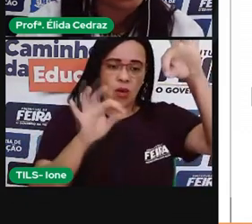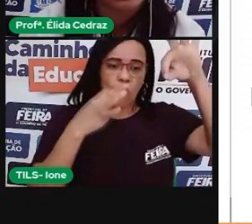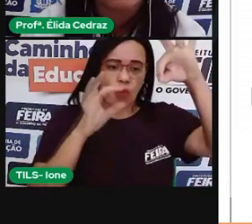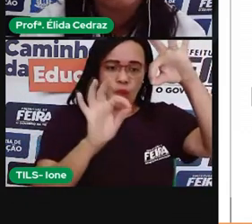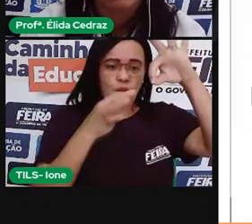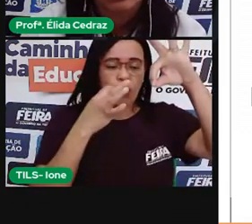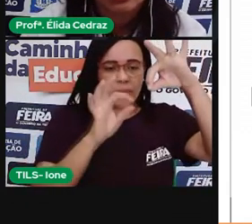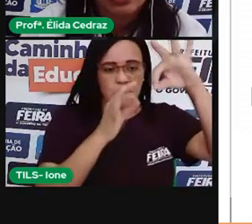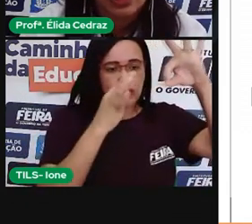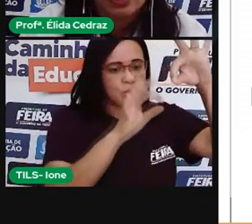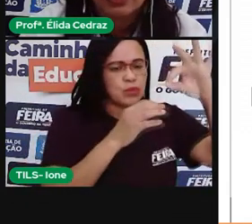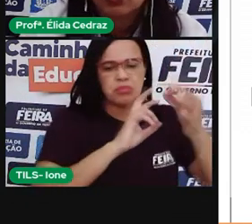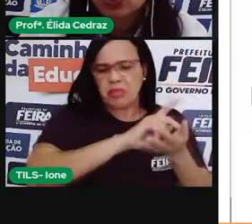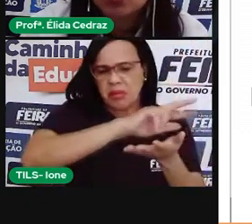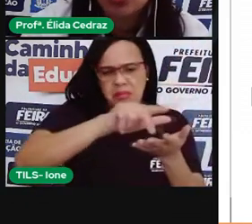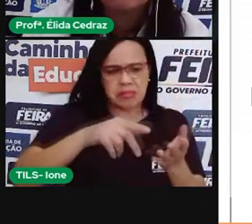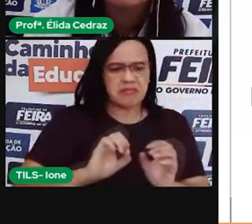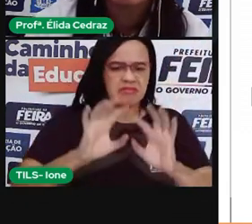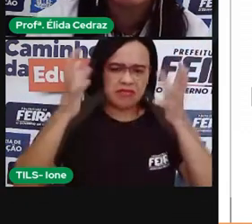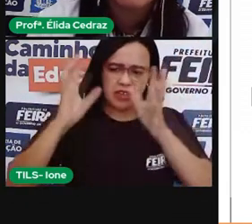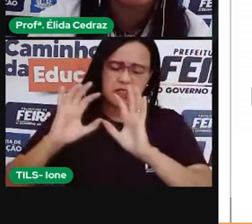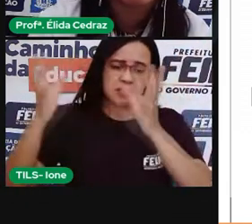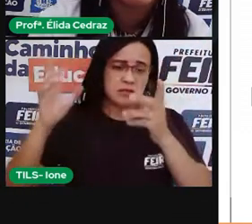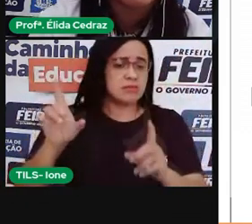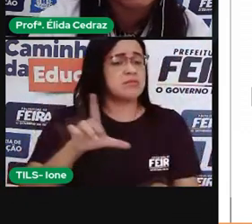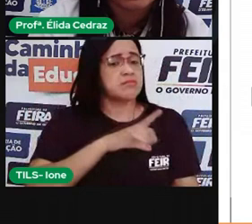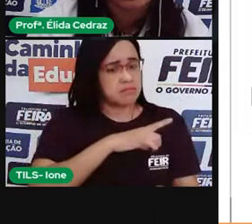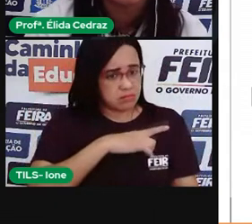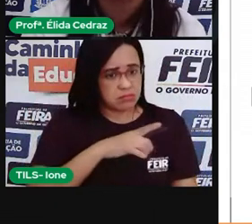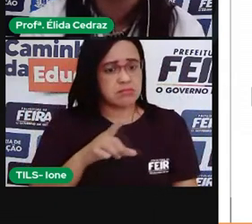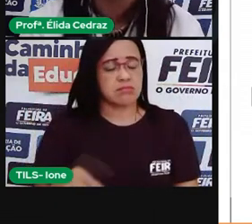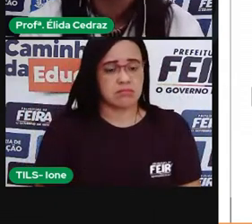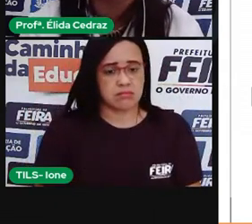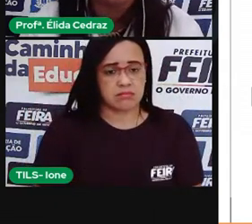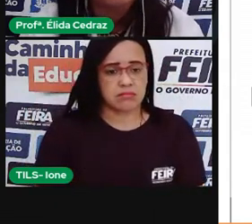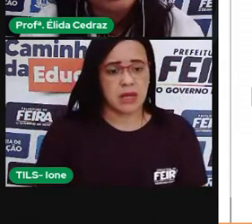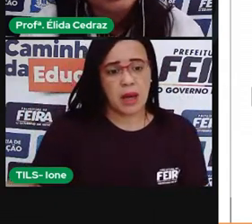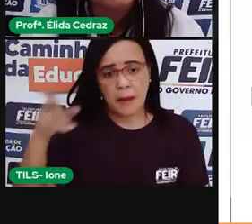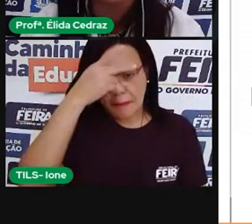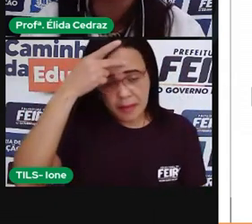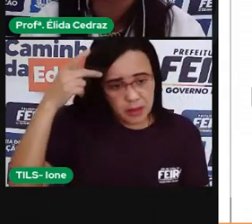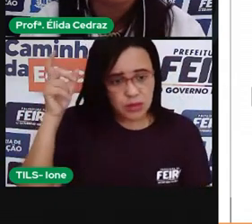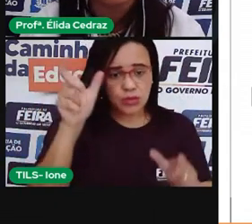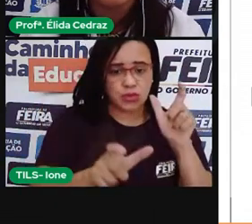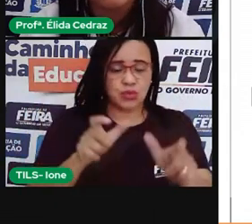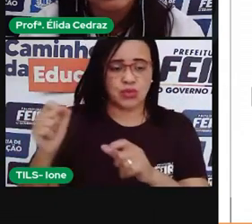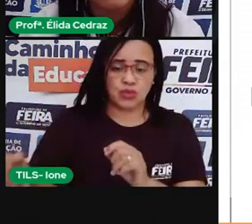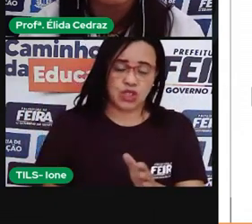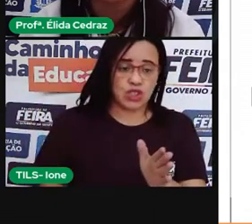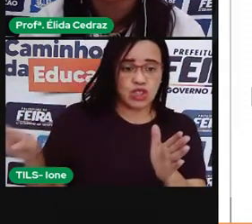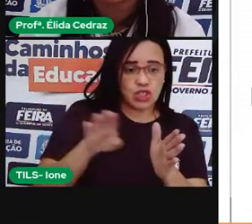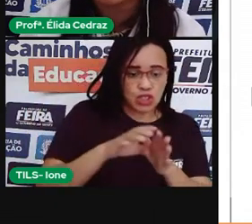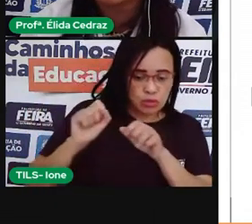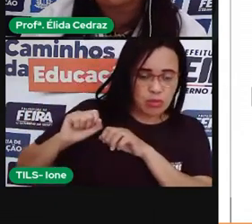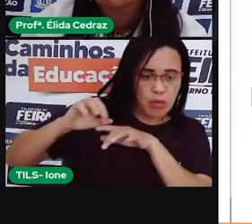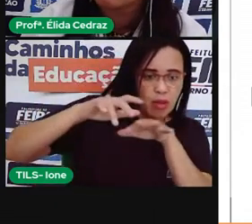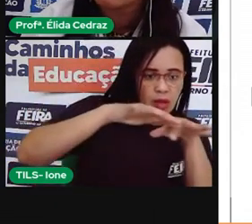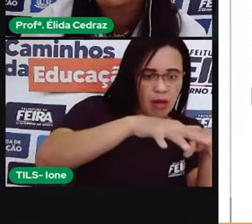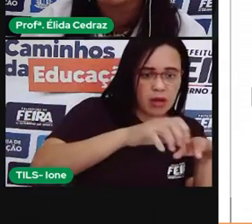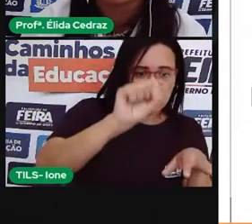entre outras. Os povos que vieram para a região sul, poloneses, holandeses,